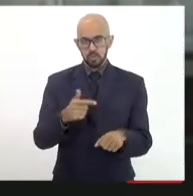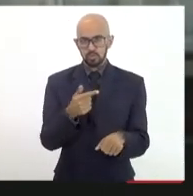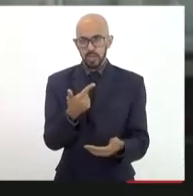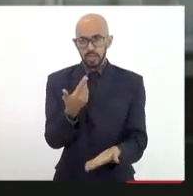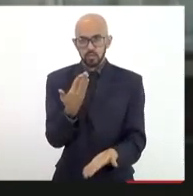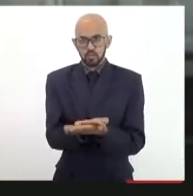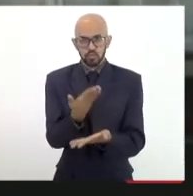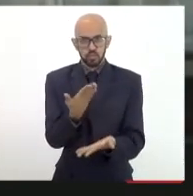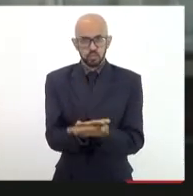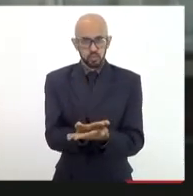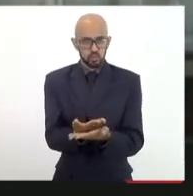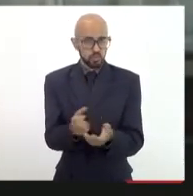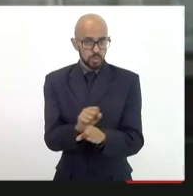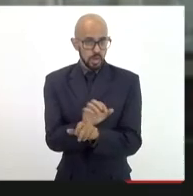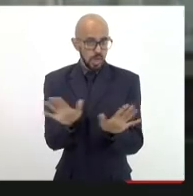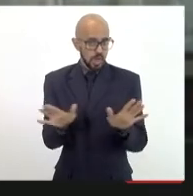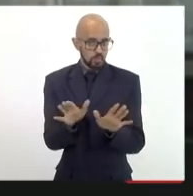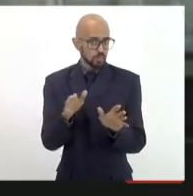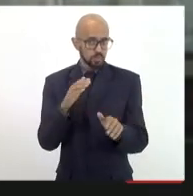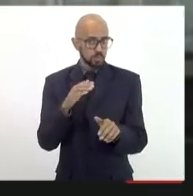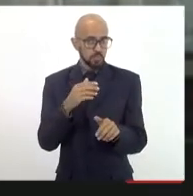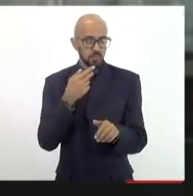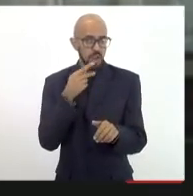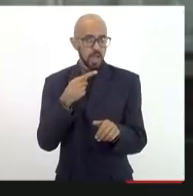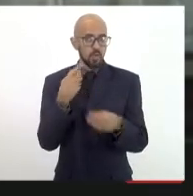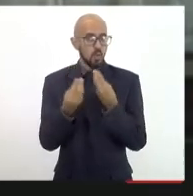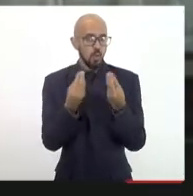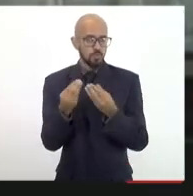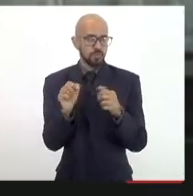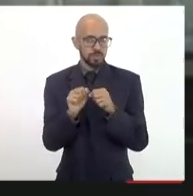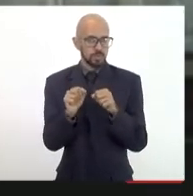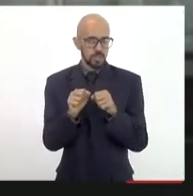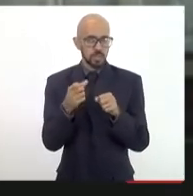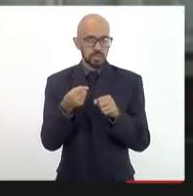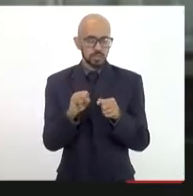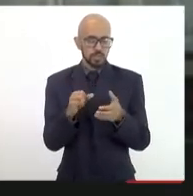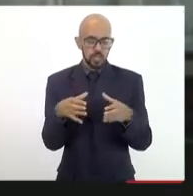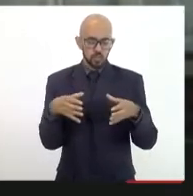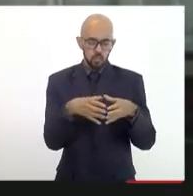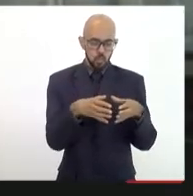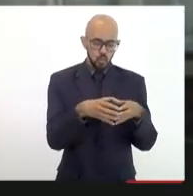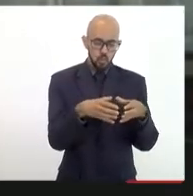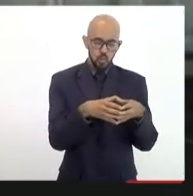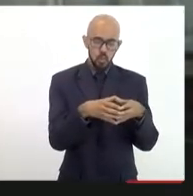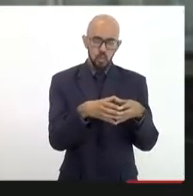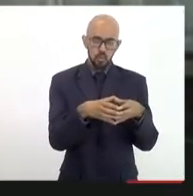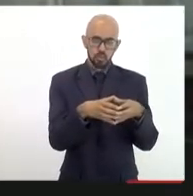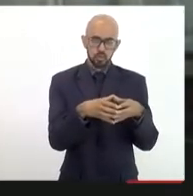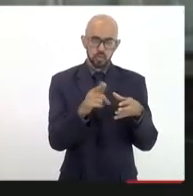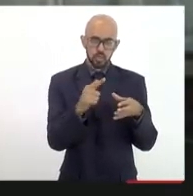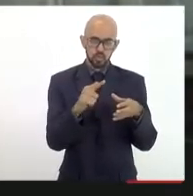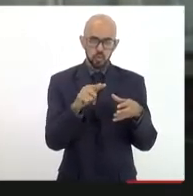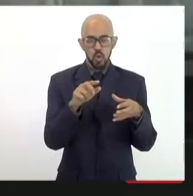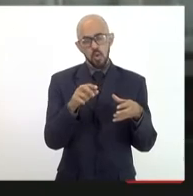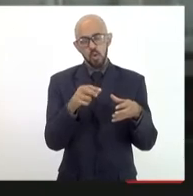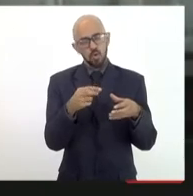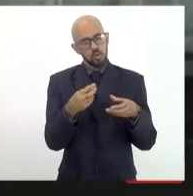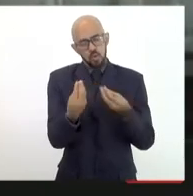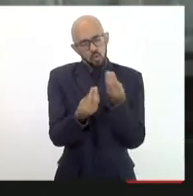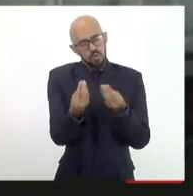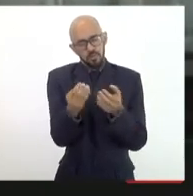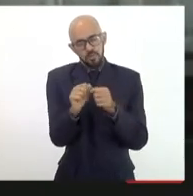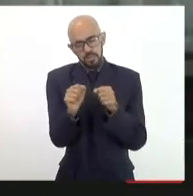para dizer como é que seria feito isso, se é por um comitê assessor, se é dentro do comitê gestor, mas em todos os casos